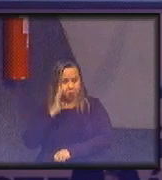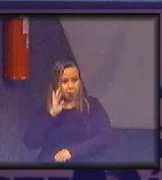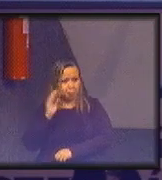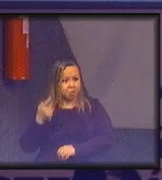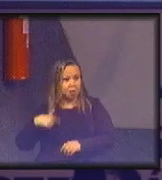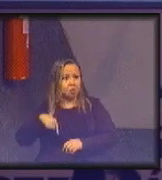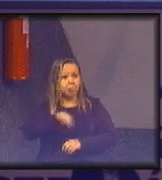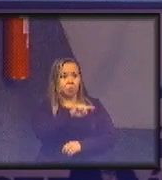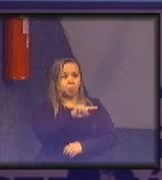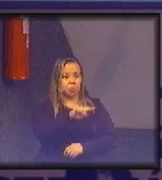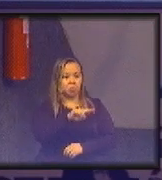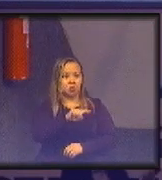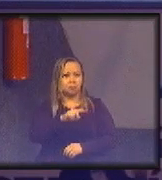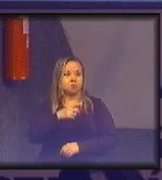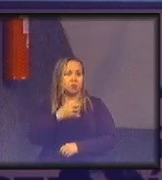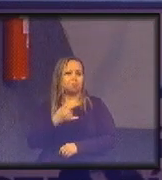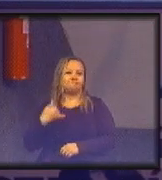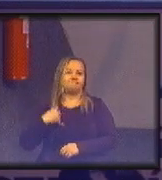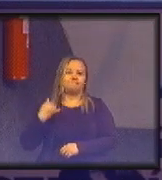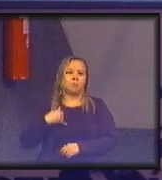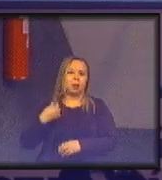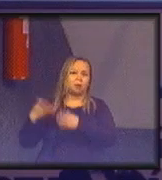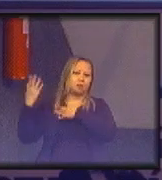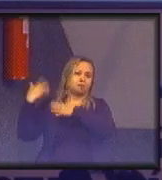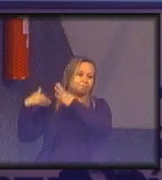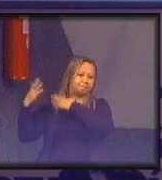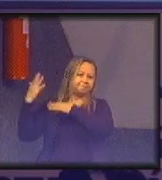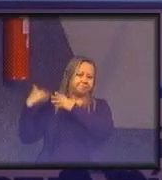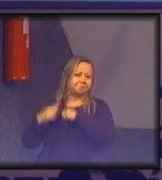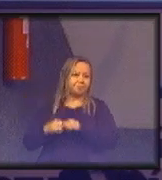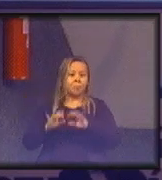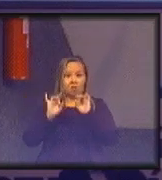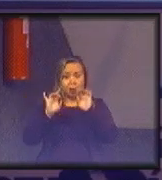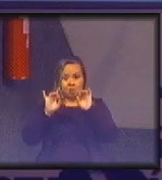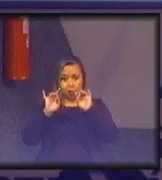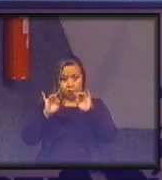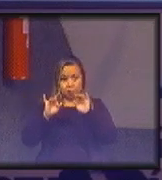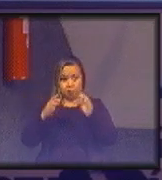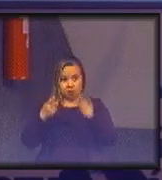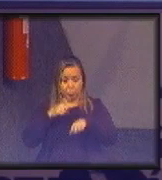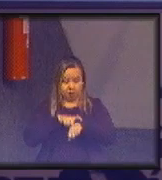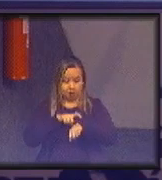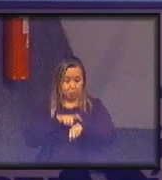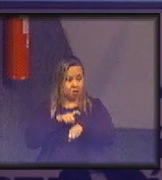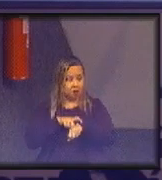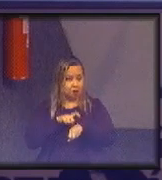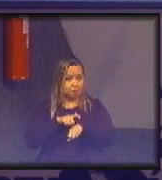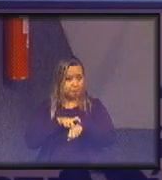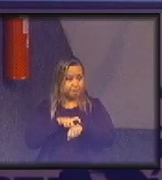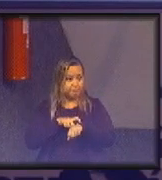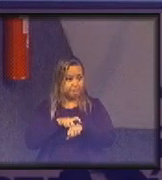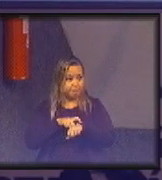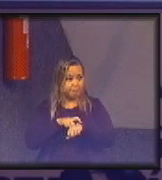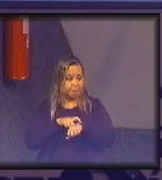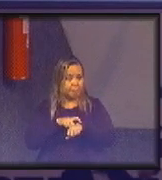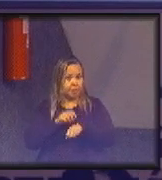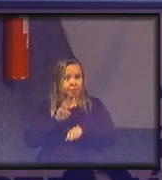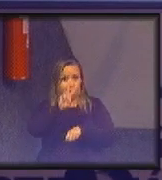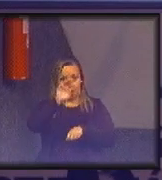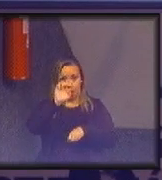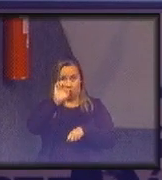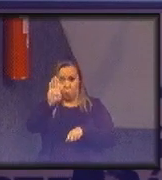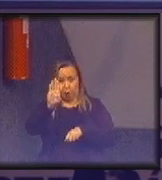gente da idade das trevas só que a hora que a a web